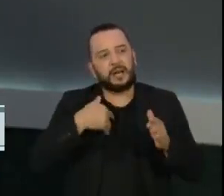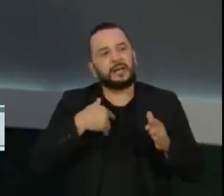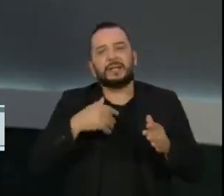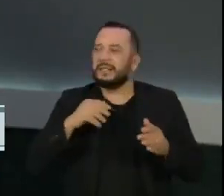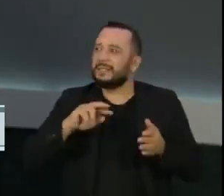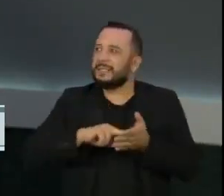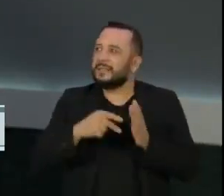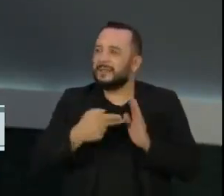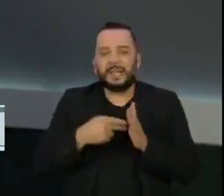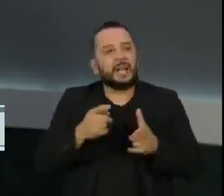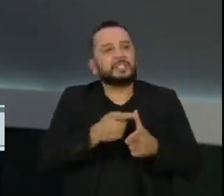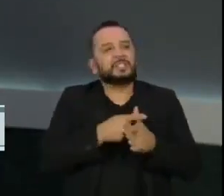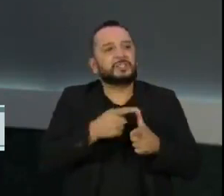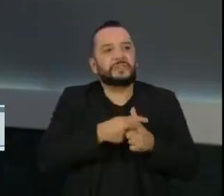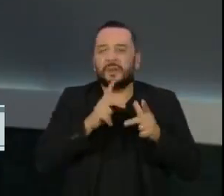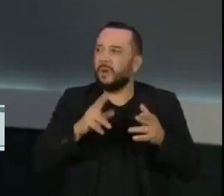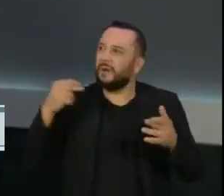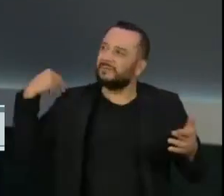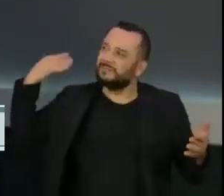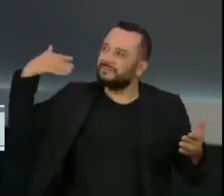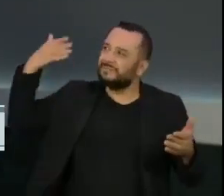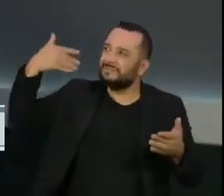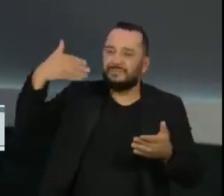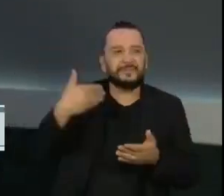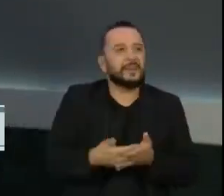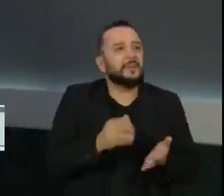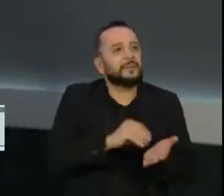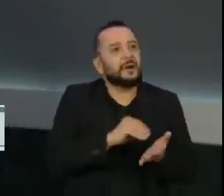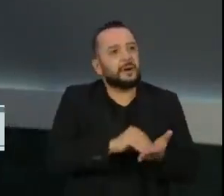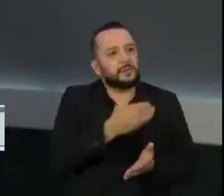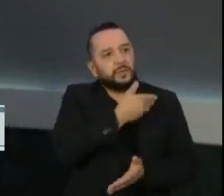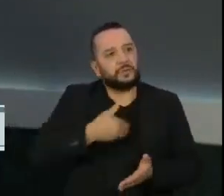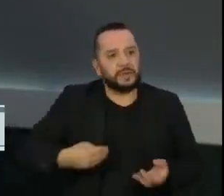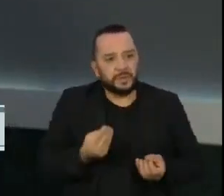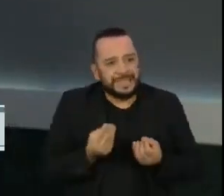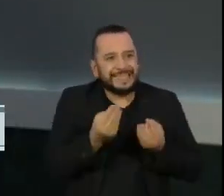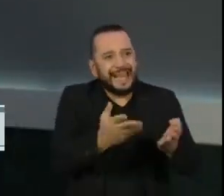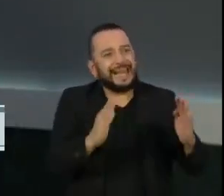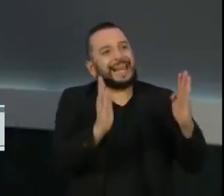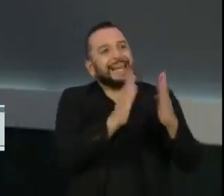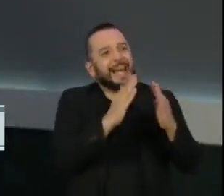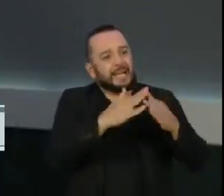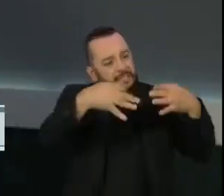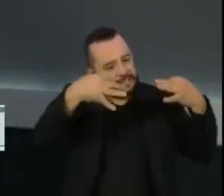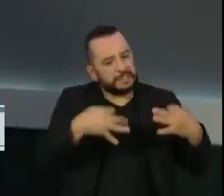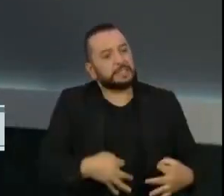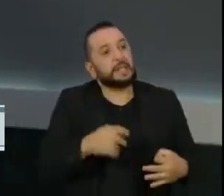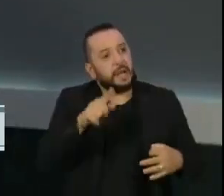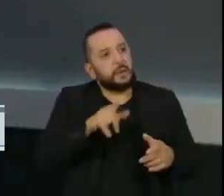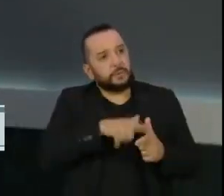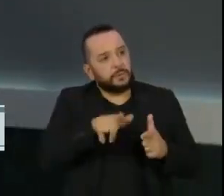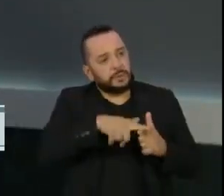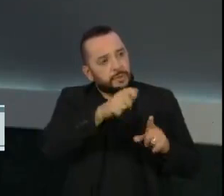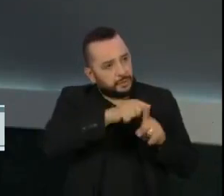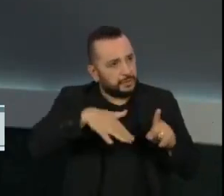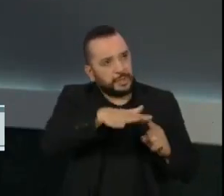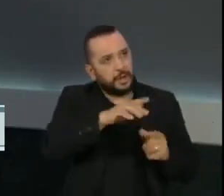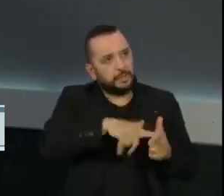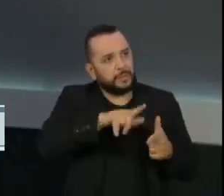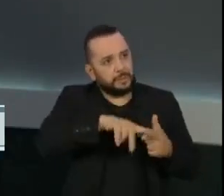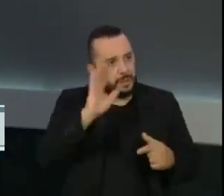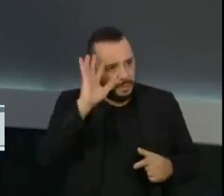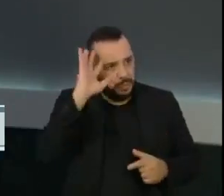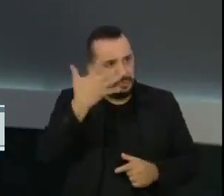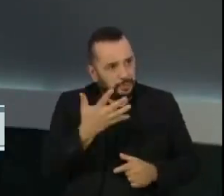relação a uma moradia digna, que é um problema secular que precisa ser resolvido. Quando a gente fala